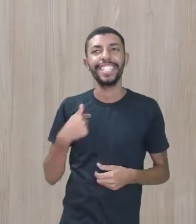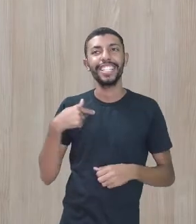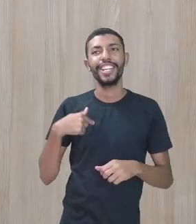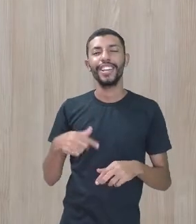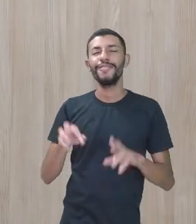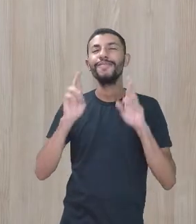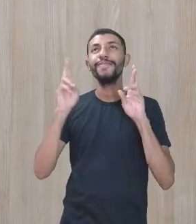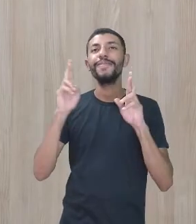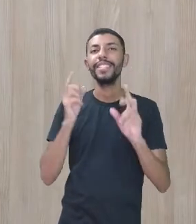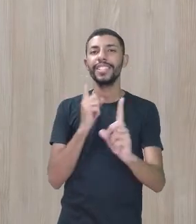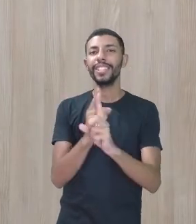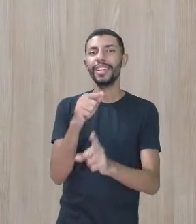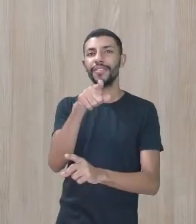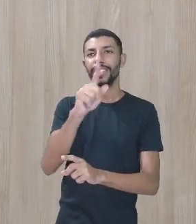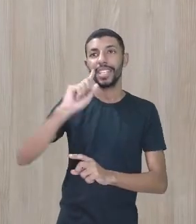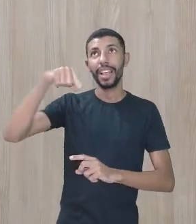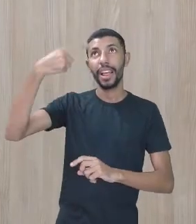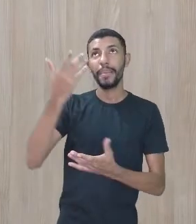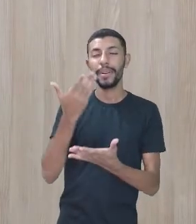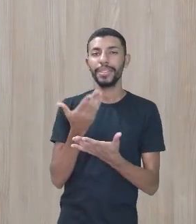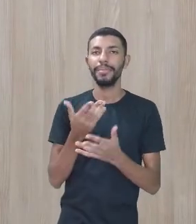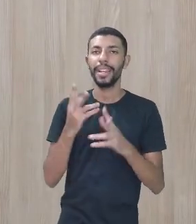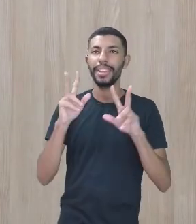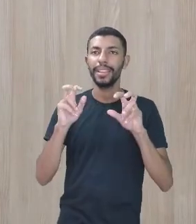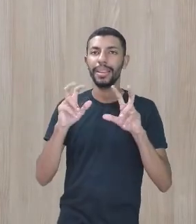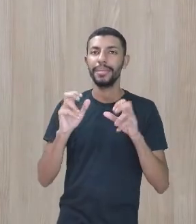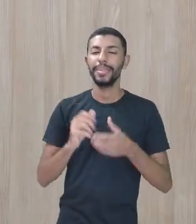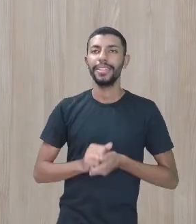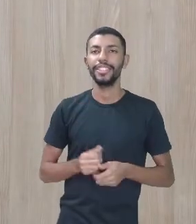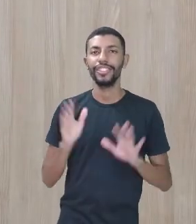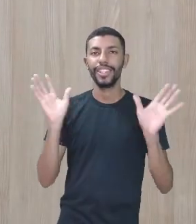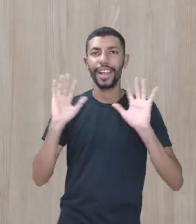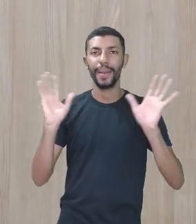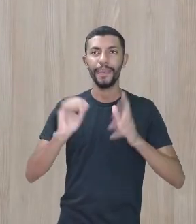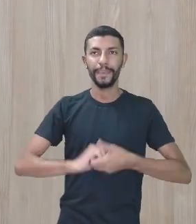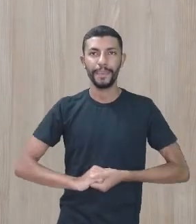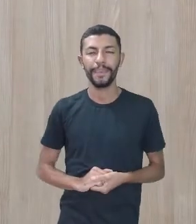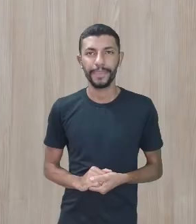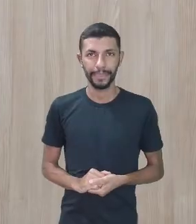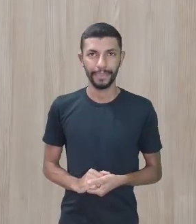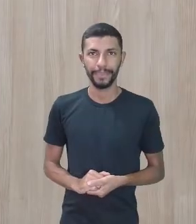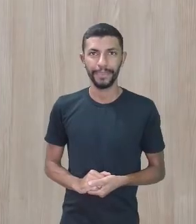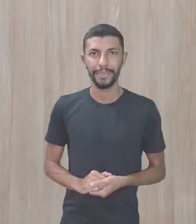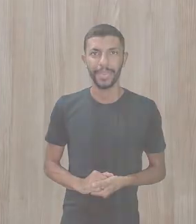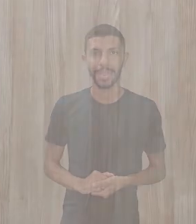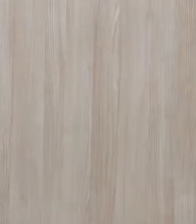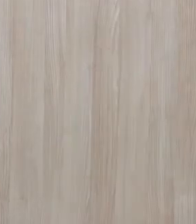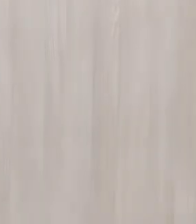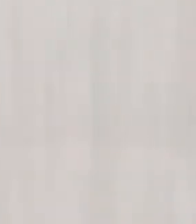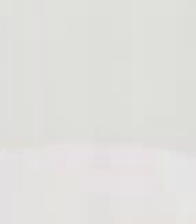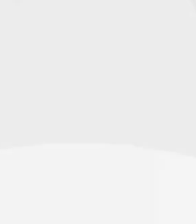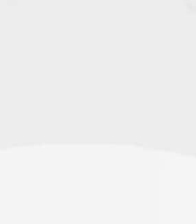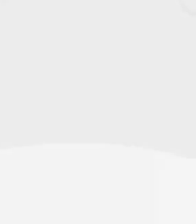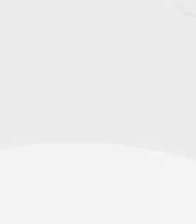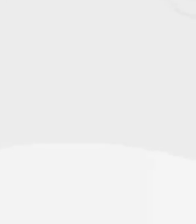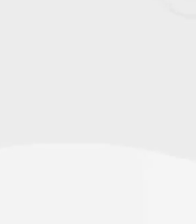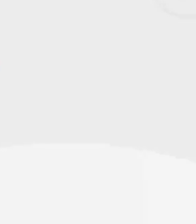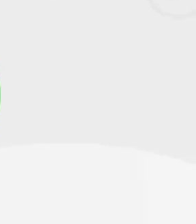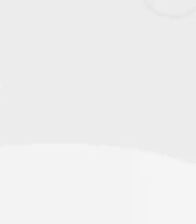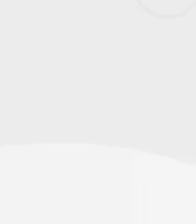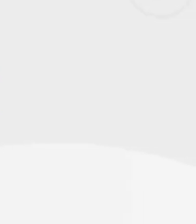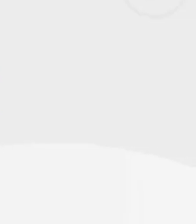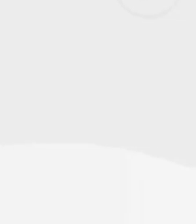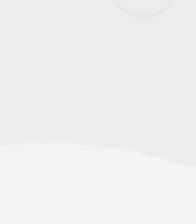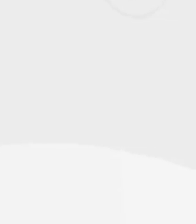aguardo na nossa próxima temática. Tchau, tchau! Tchau! Tchau!